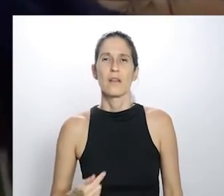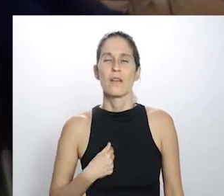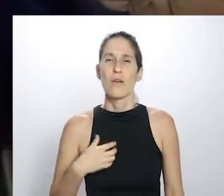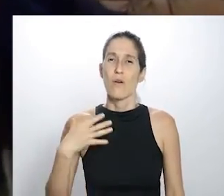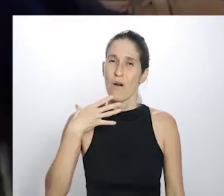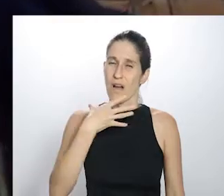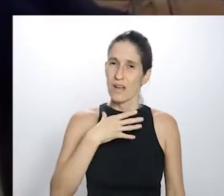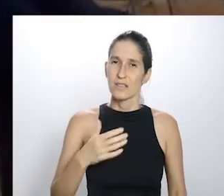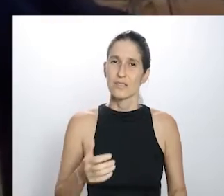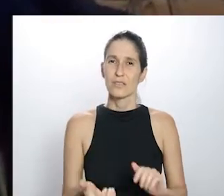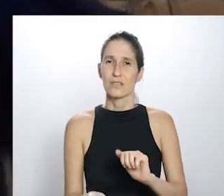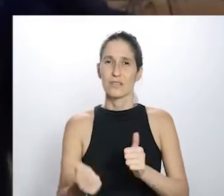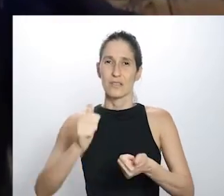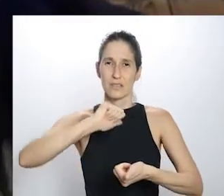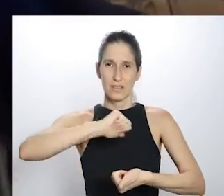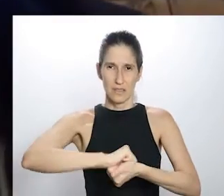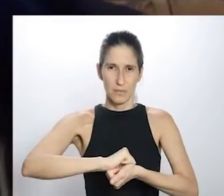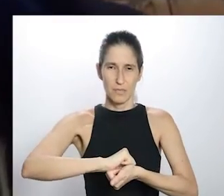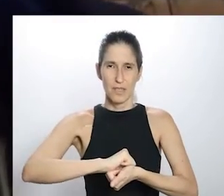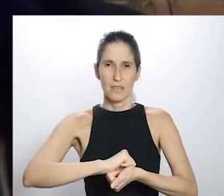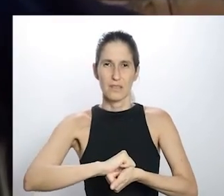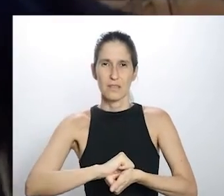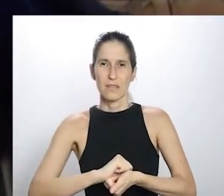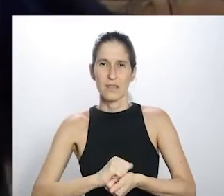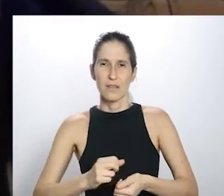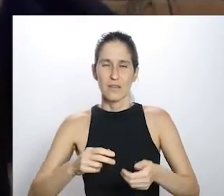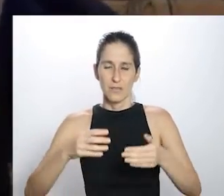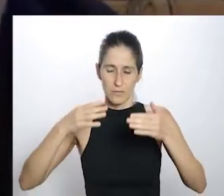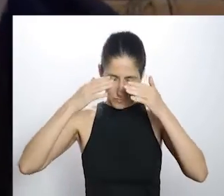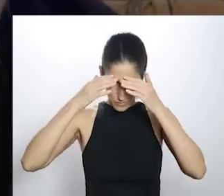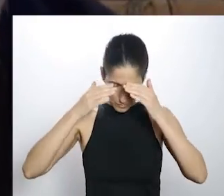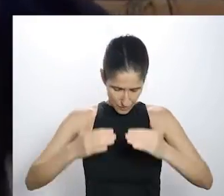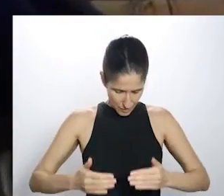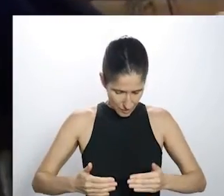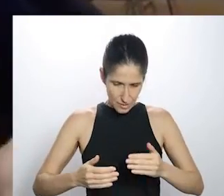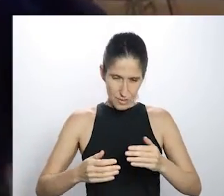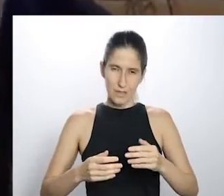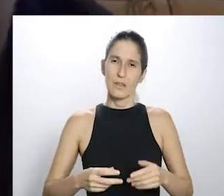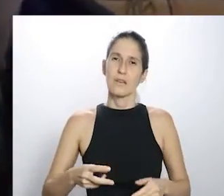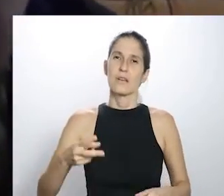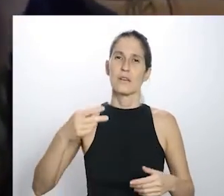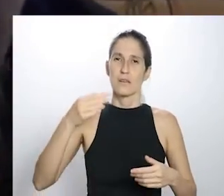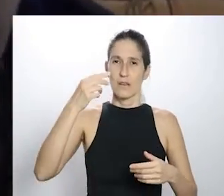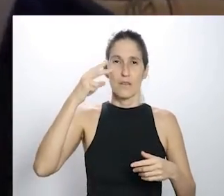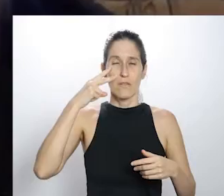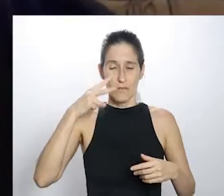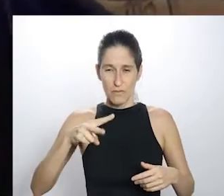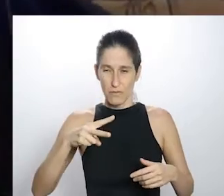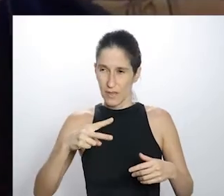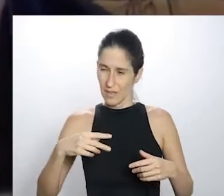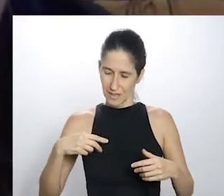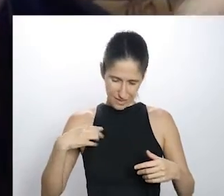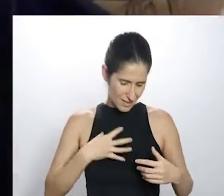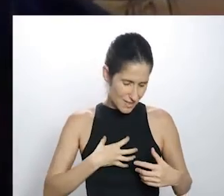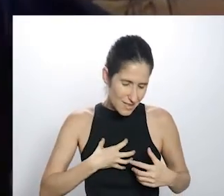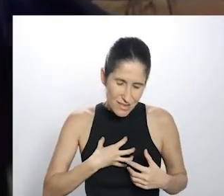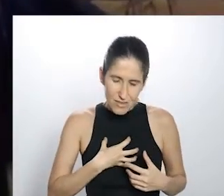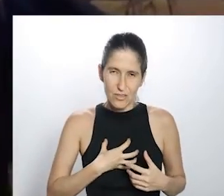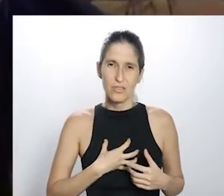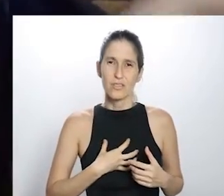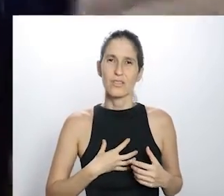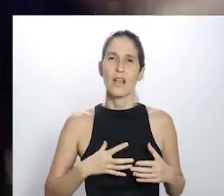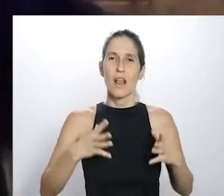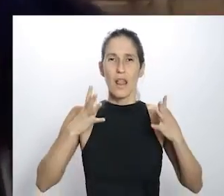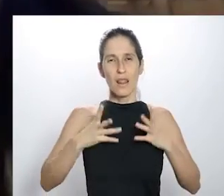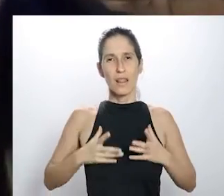essa reinvenção, desse olhar para dentro, das limpezas. Eu fiz muitas limpezas, jogar coisas